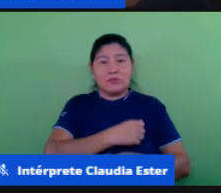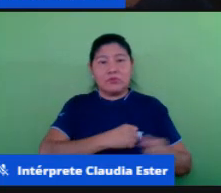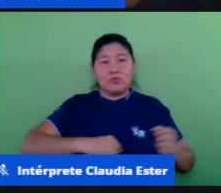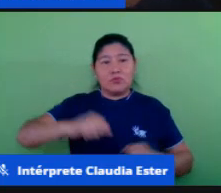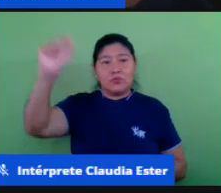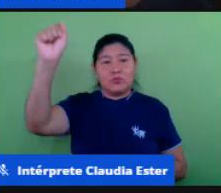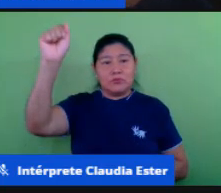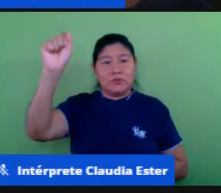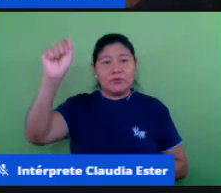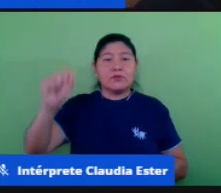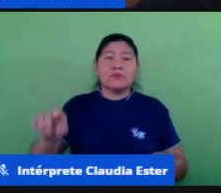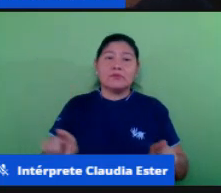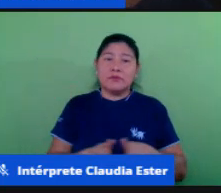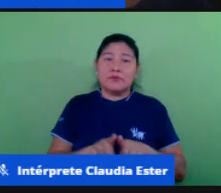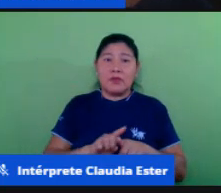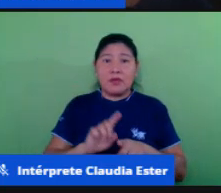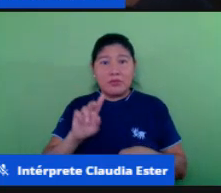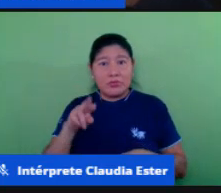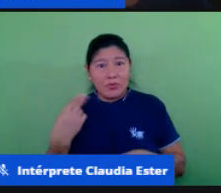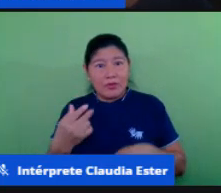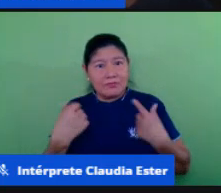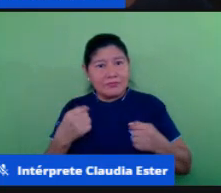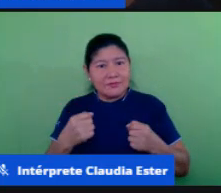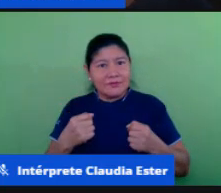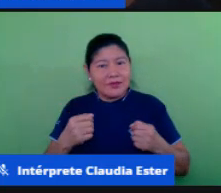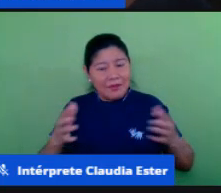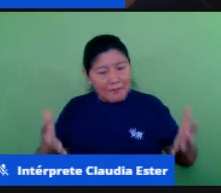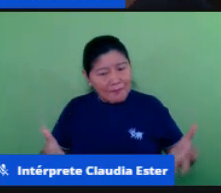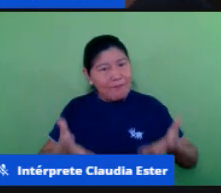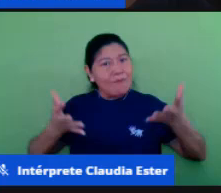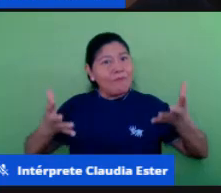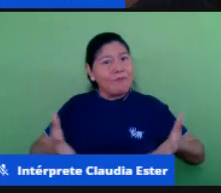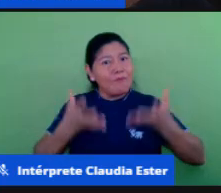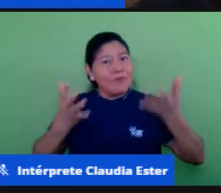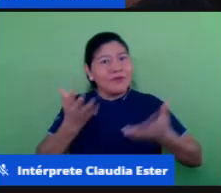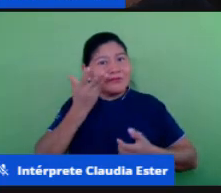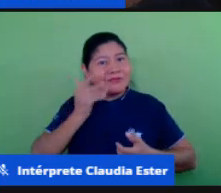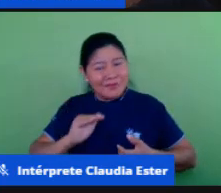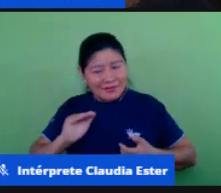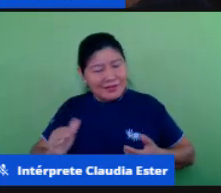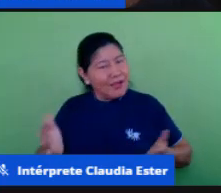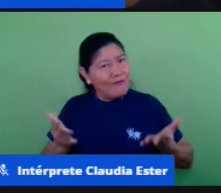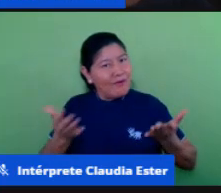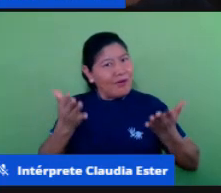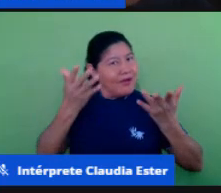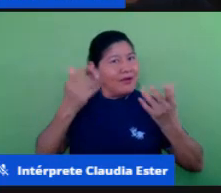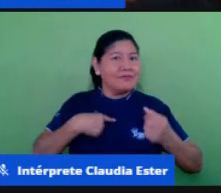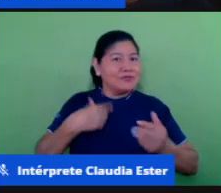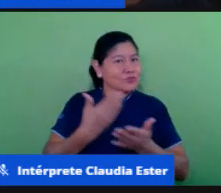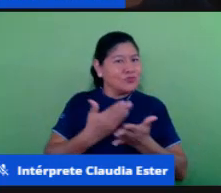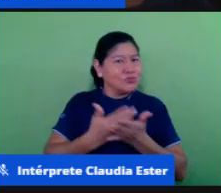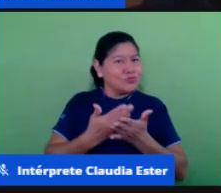encantar as nossas crianças né então criando atividades